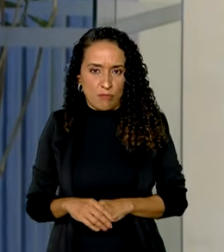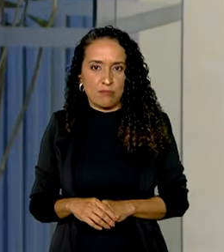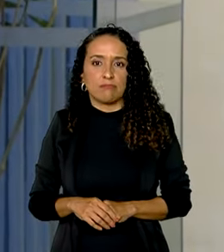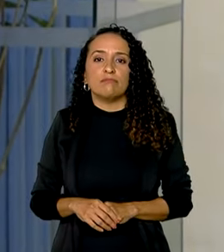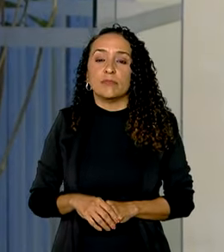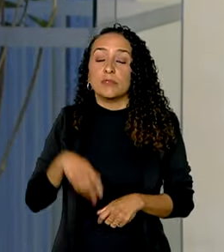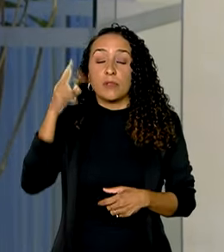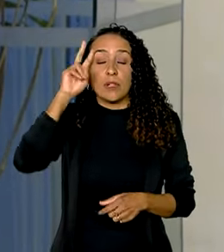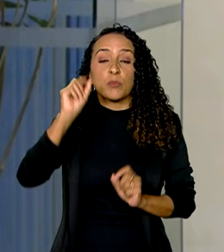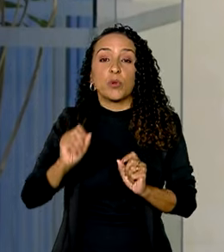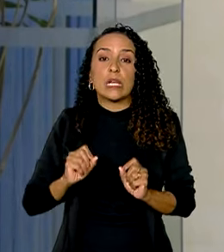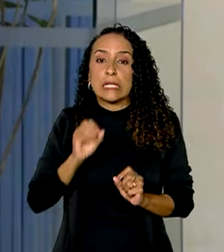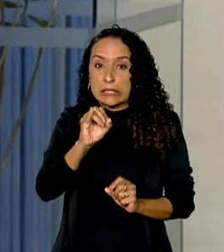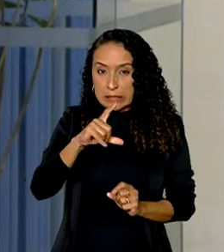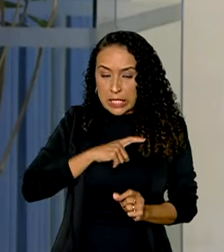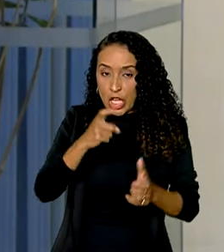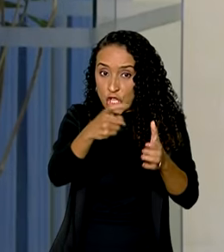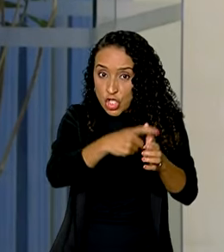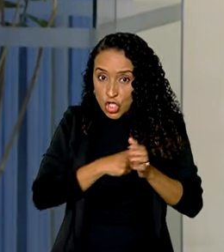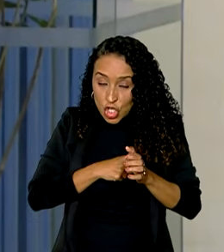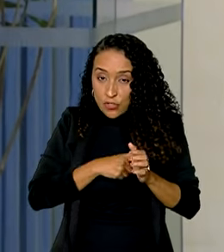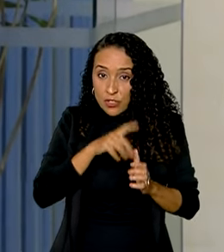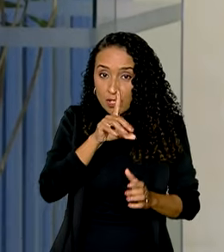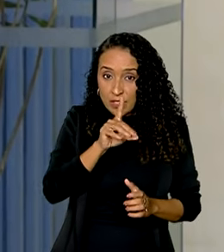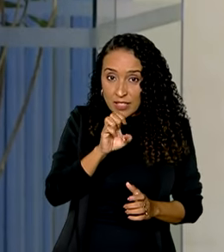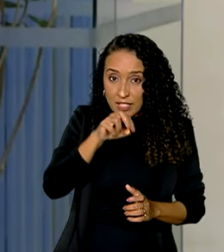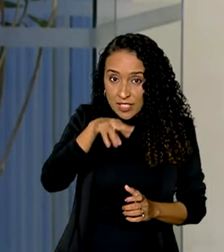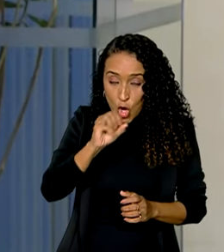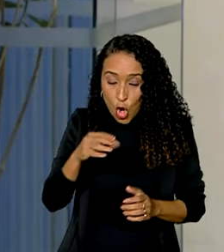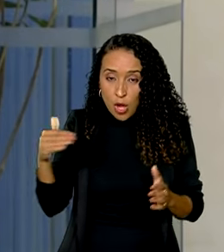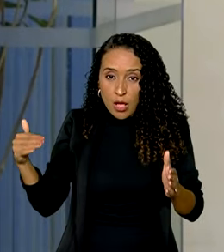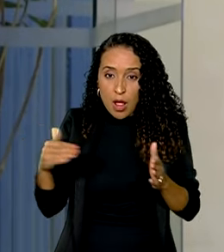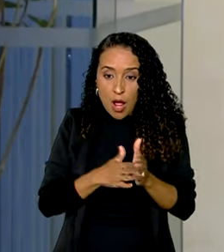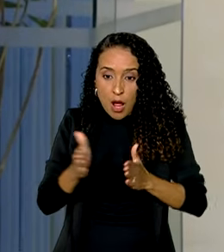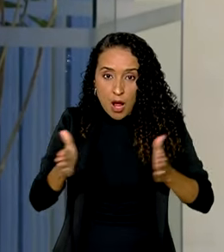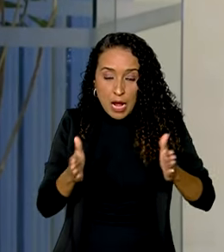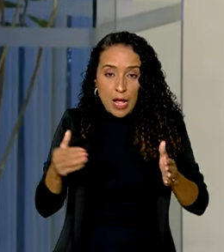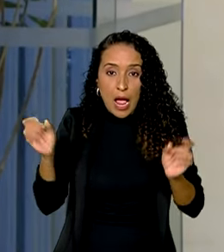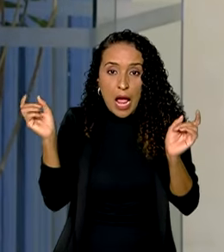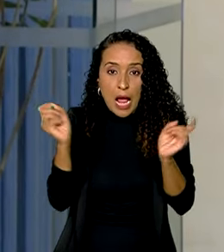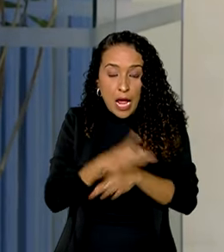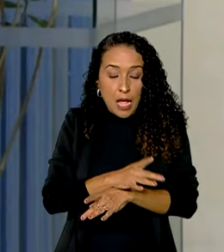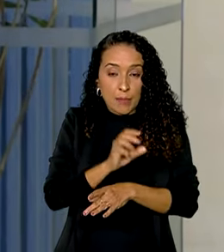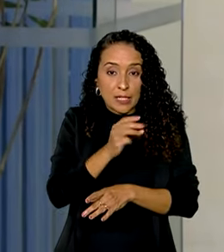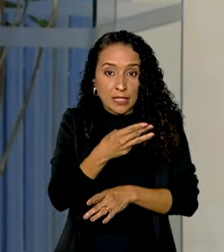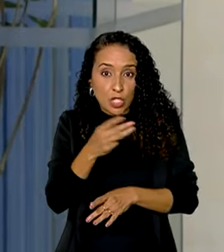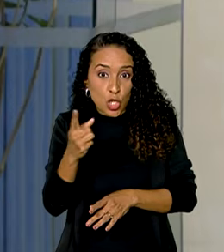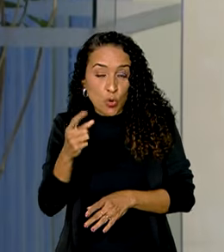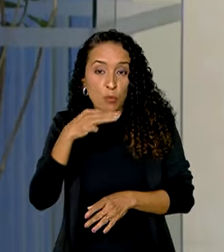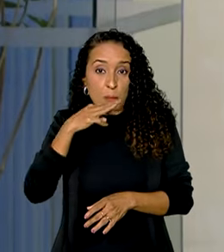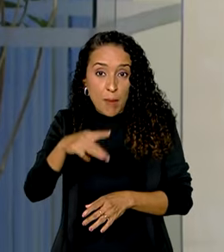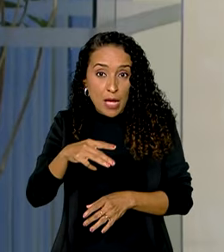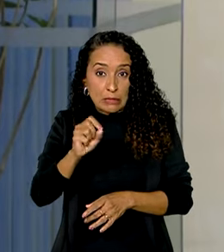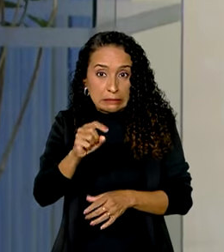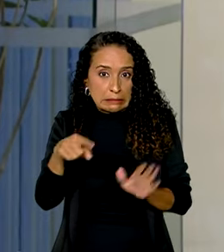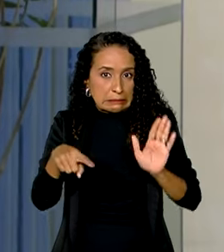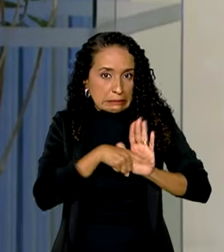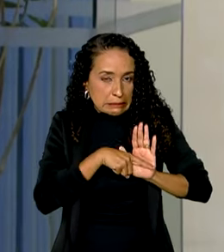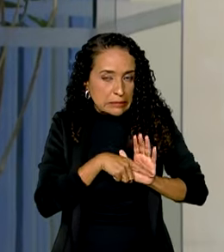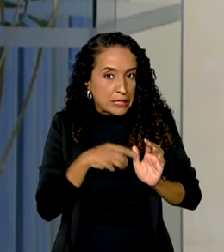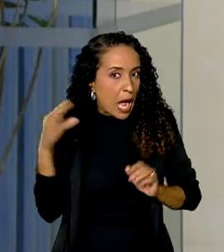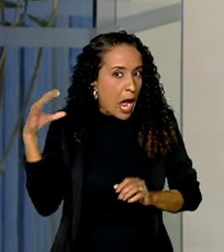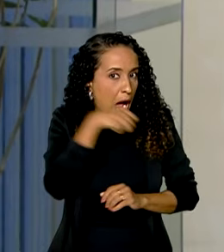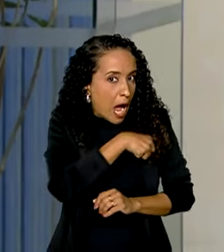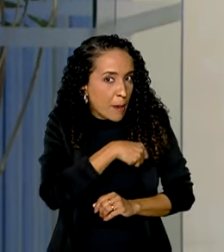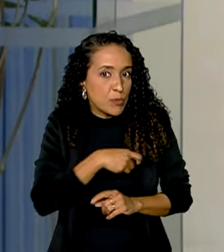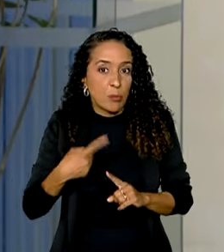gente lembra, se você tem dívidas no Desenrola, o prazo termina no dia 31 de março, se você está negativado, corre, porque até